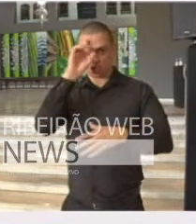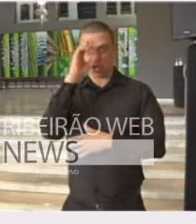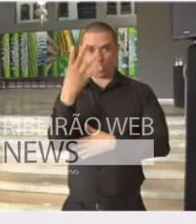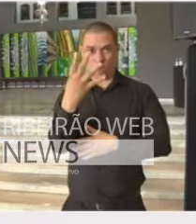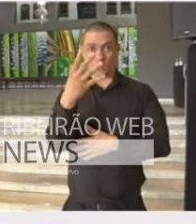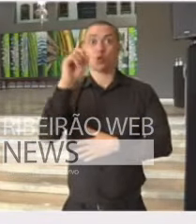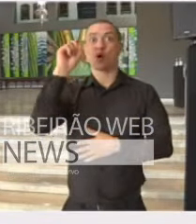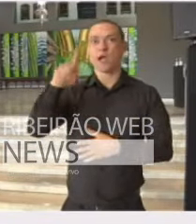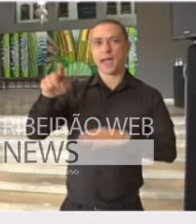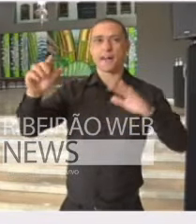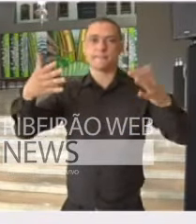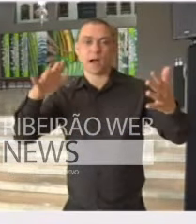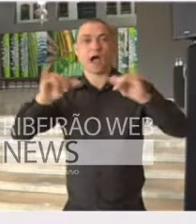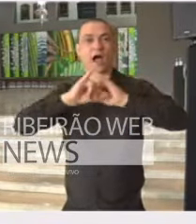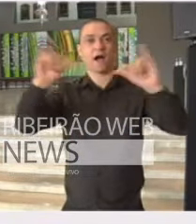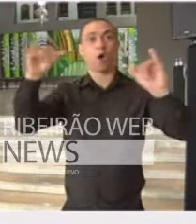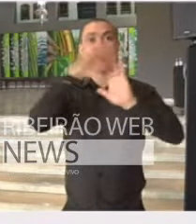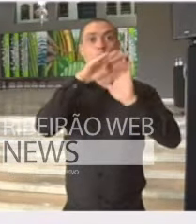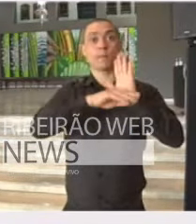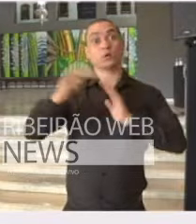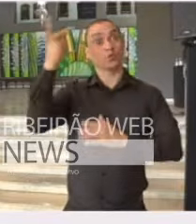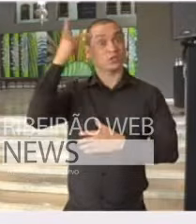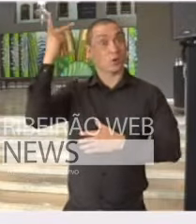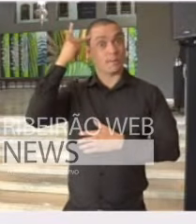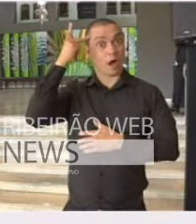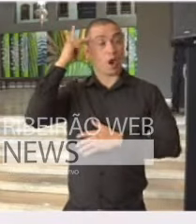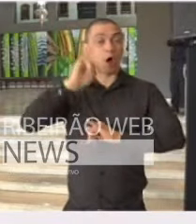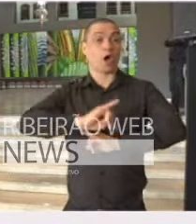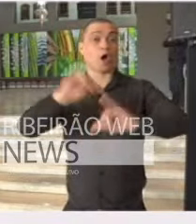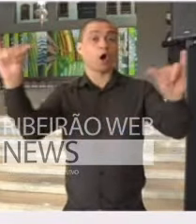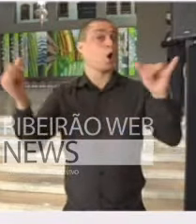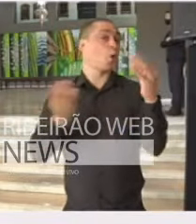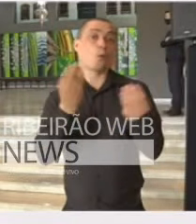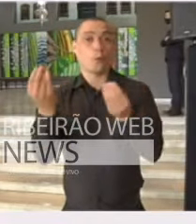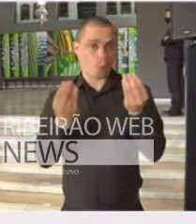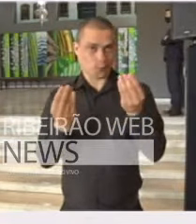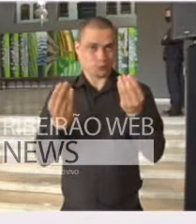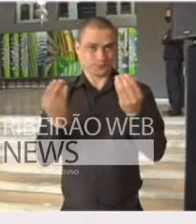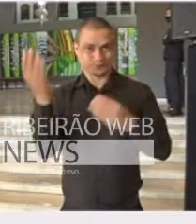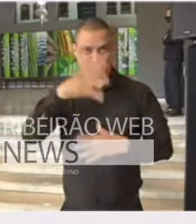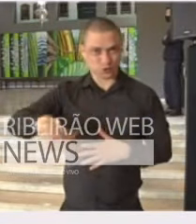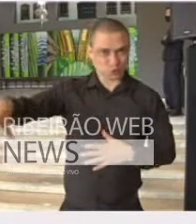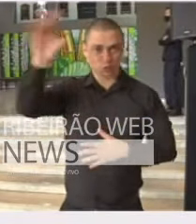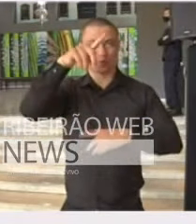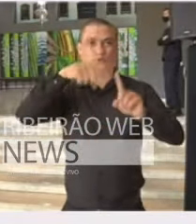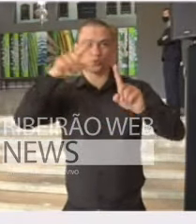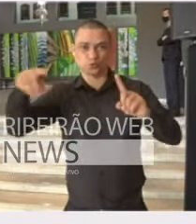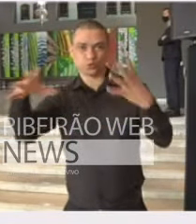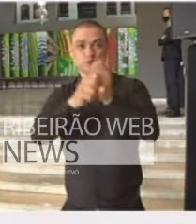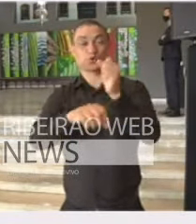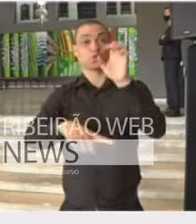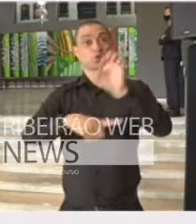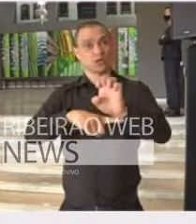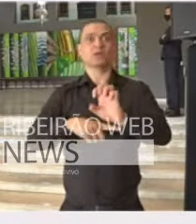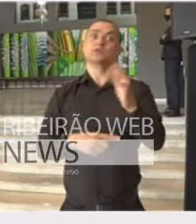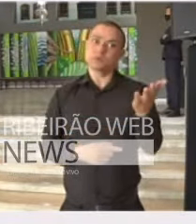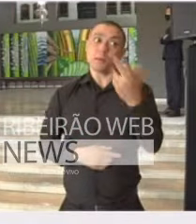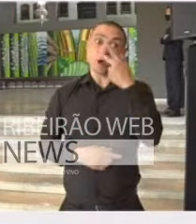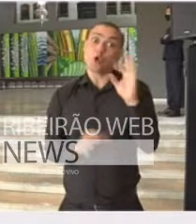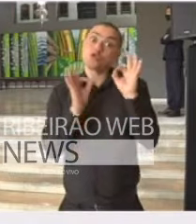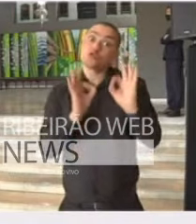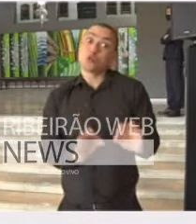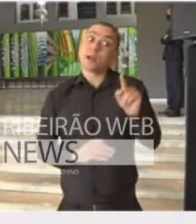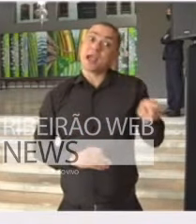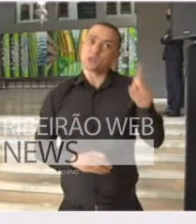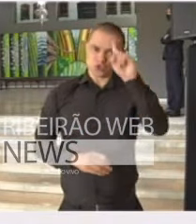uma data prevista de anúncio do Plano São Paulo, de como estão todos os indicadores de dentro do Estado, deve-se confirmar